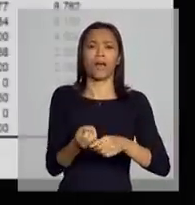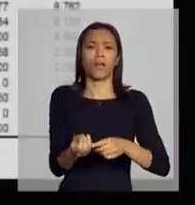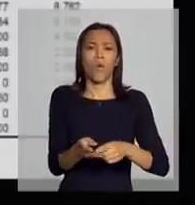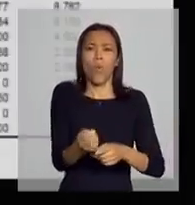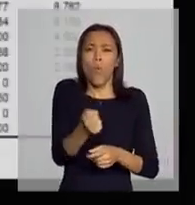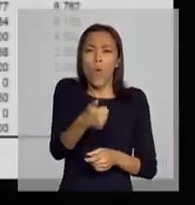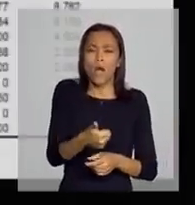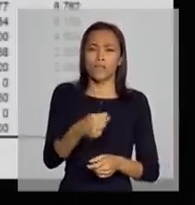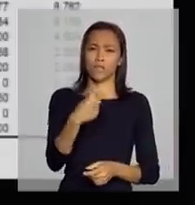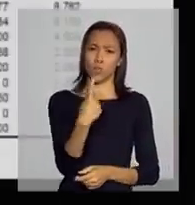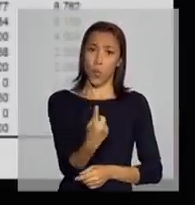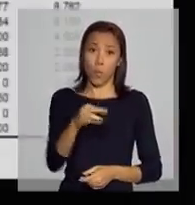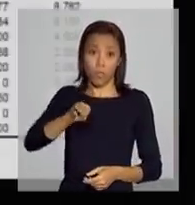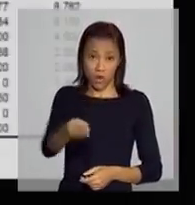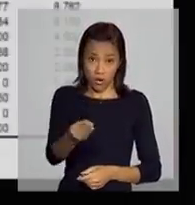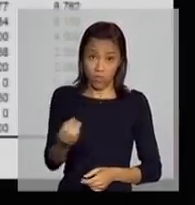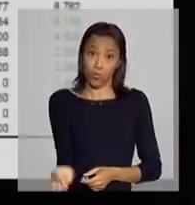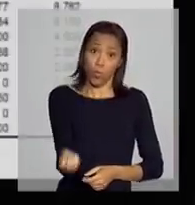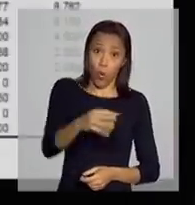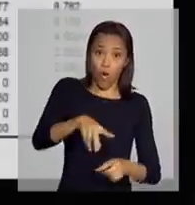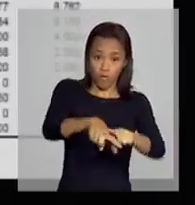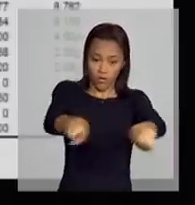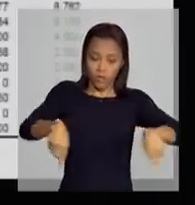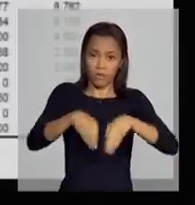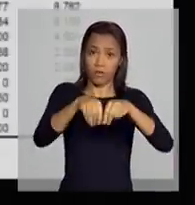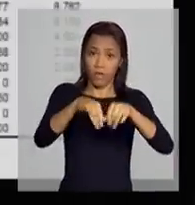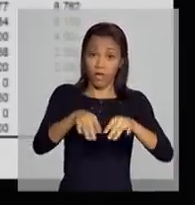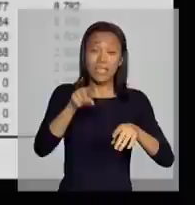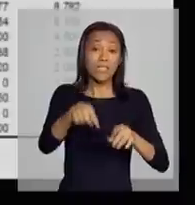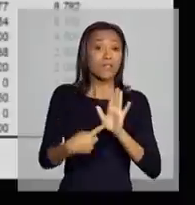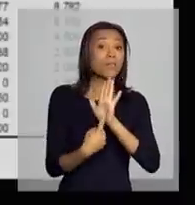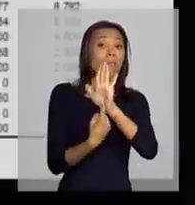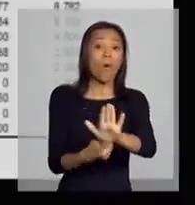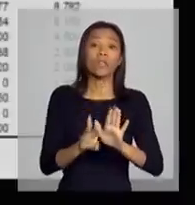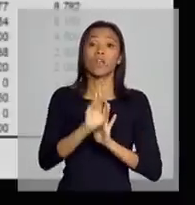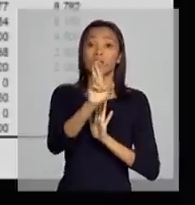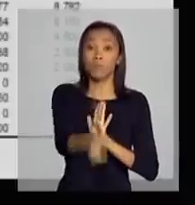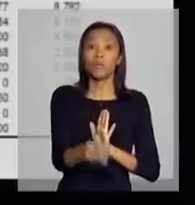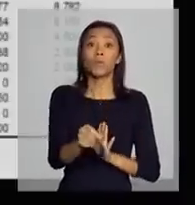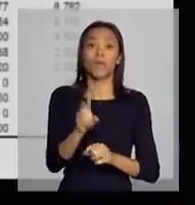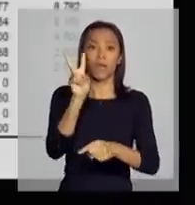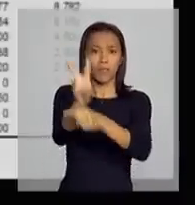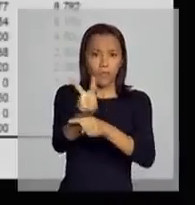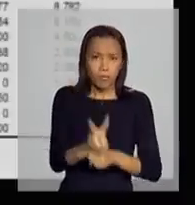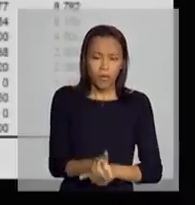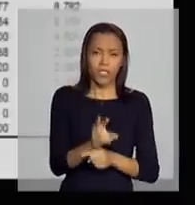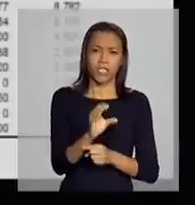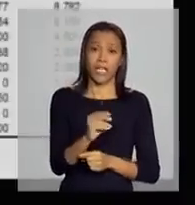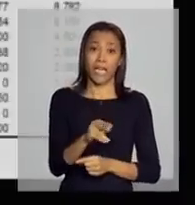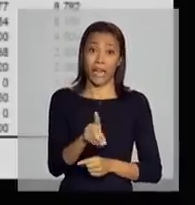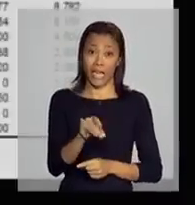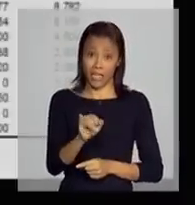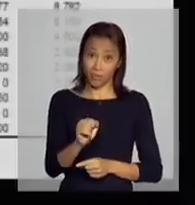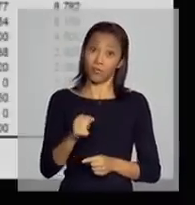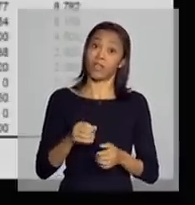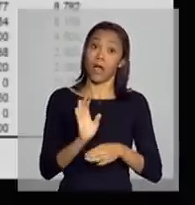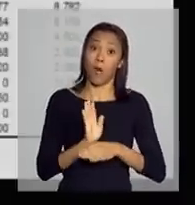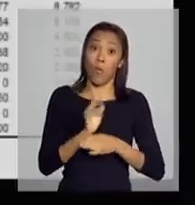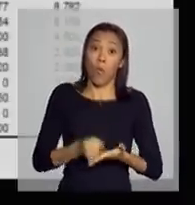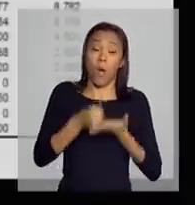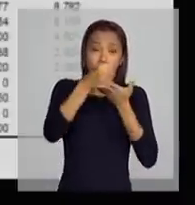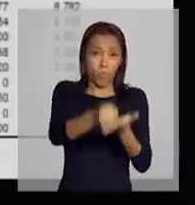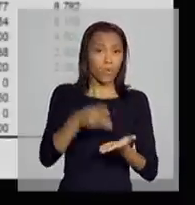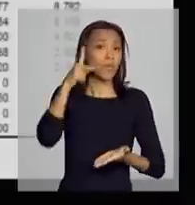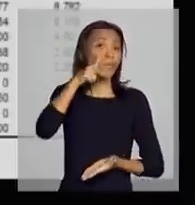quase 1 milhão de hectares, possivelmente isso fruto do crédito para a renovação da política pública, e